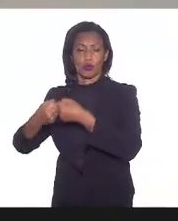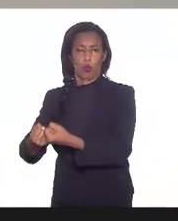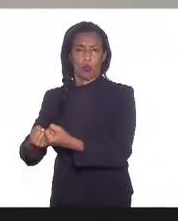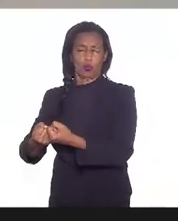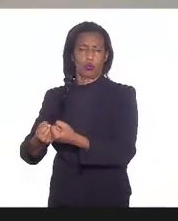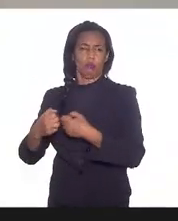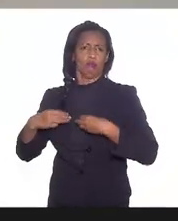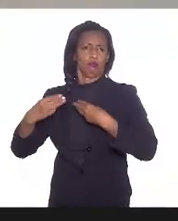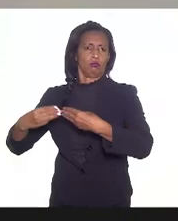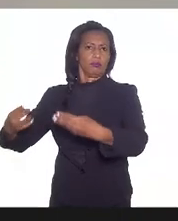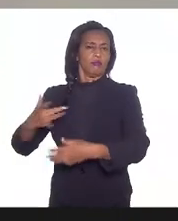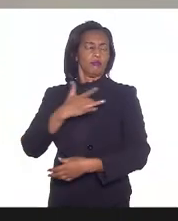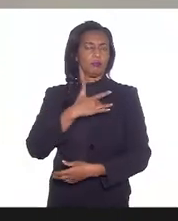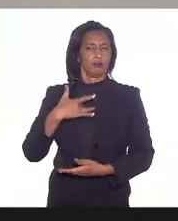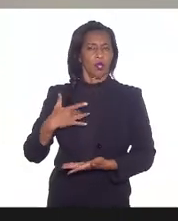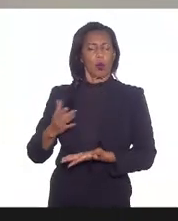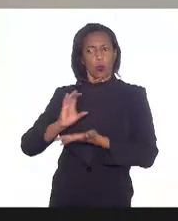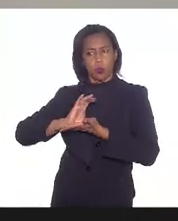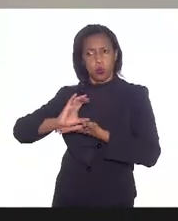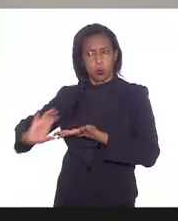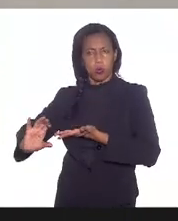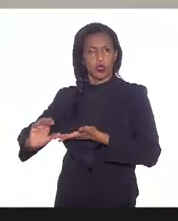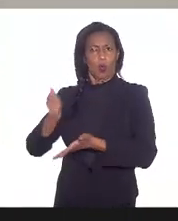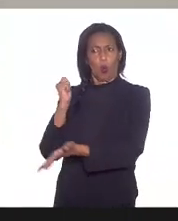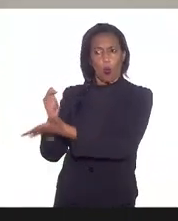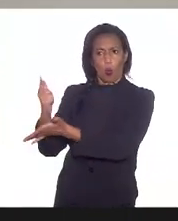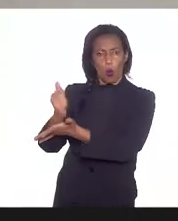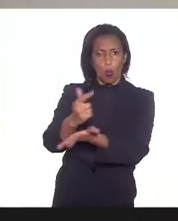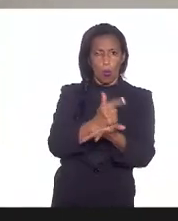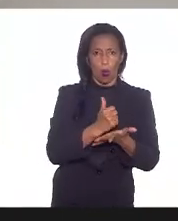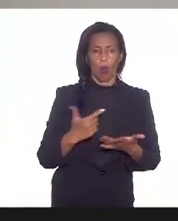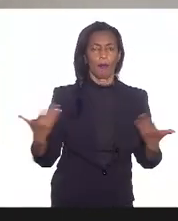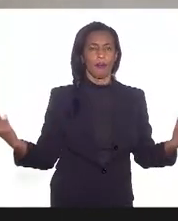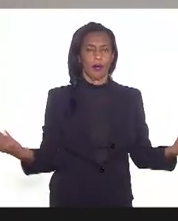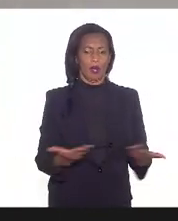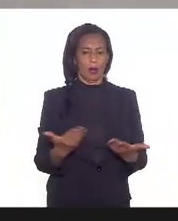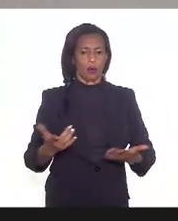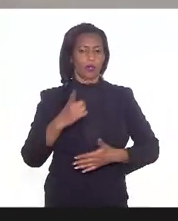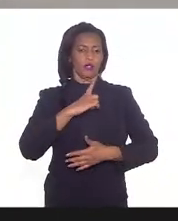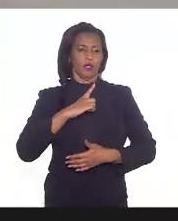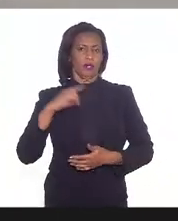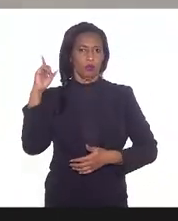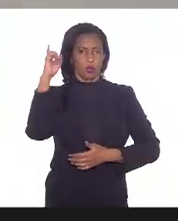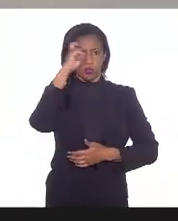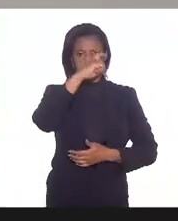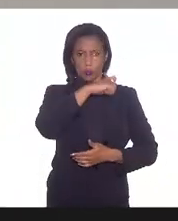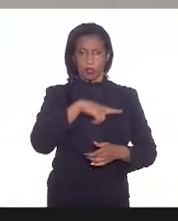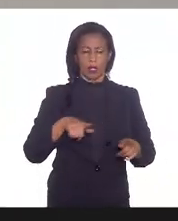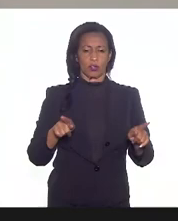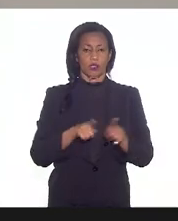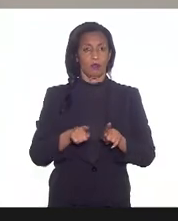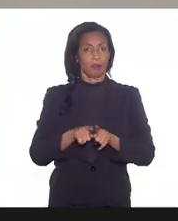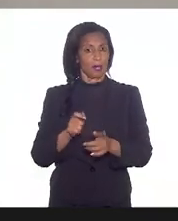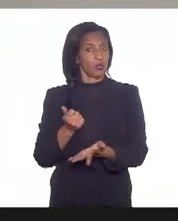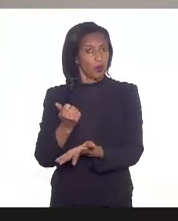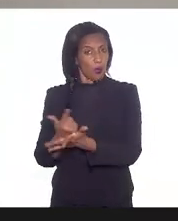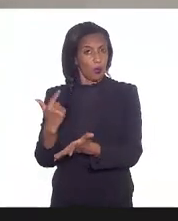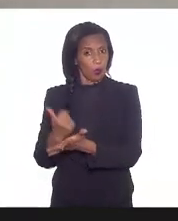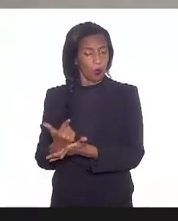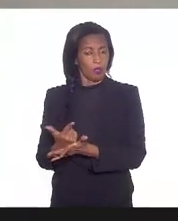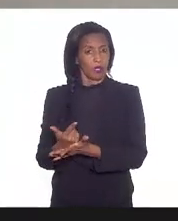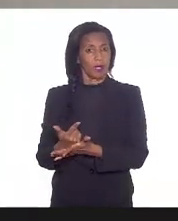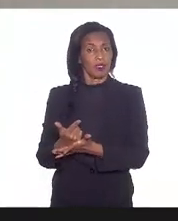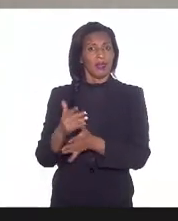Saúde com investimento concreto com compra agora infelizmente já existe uma dificuldade muito grande de compra e